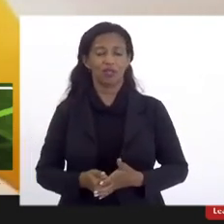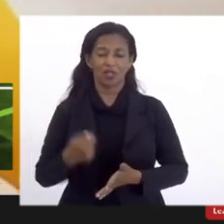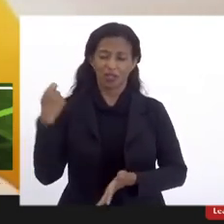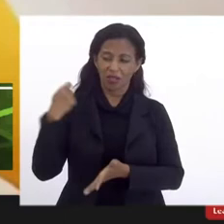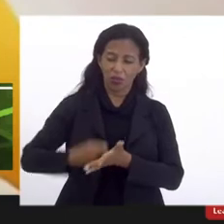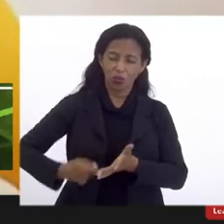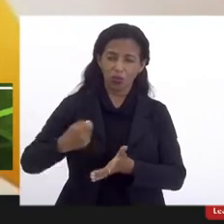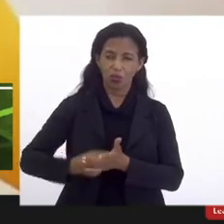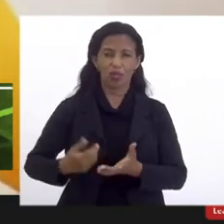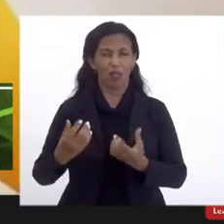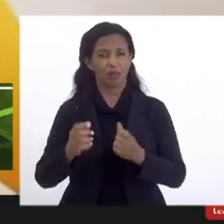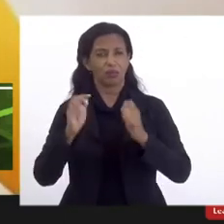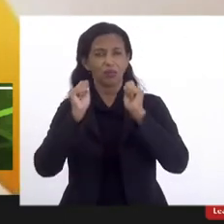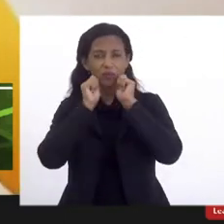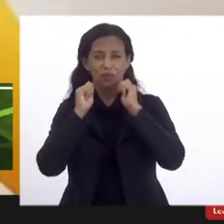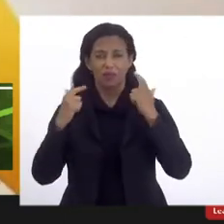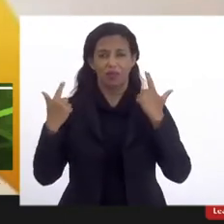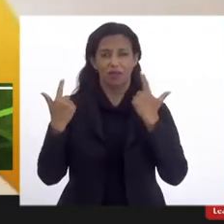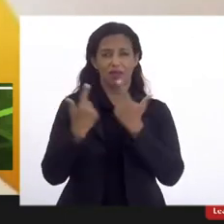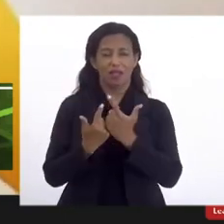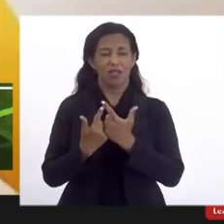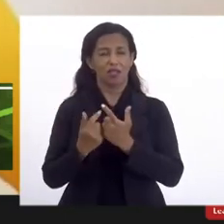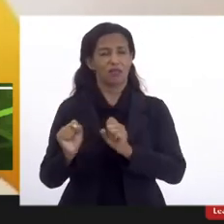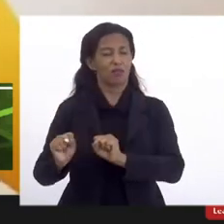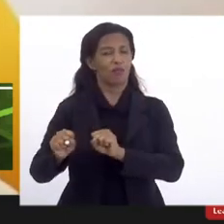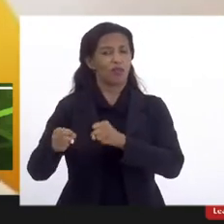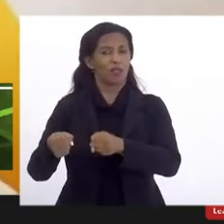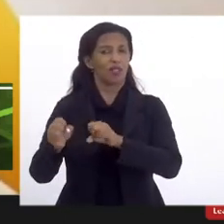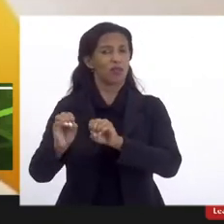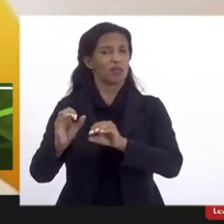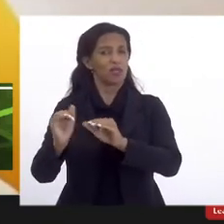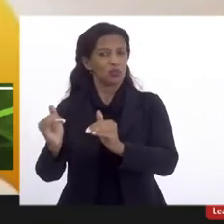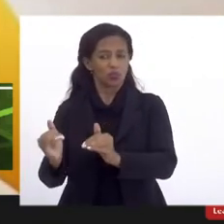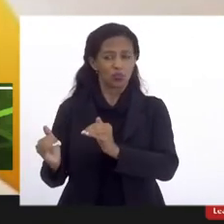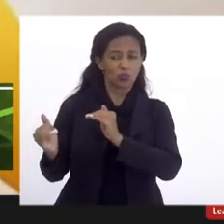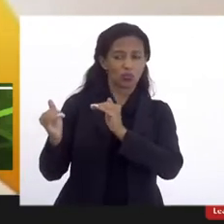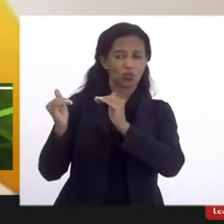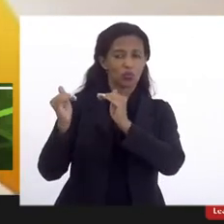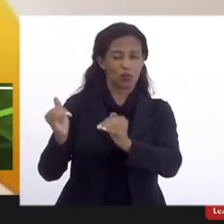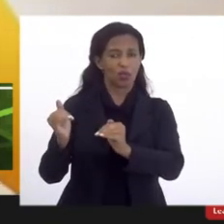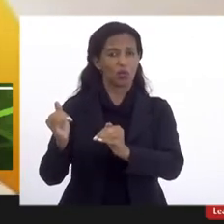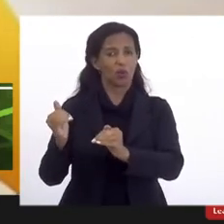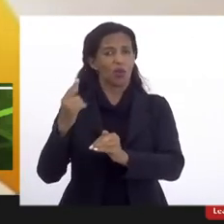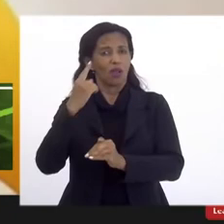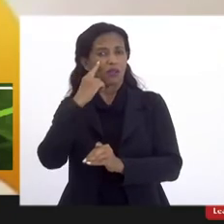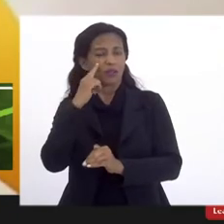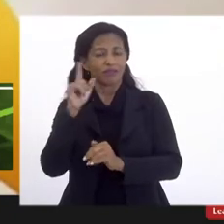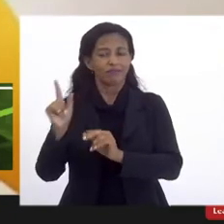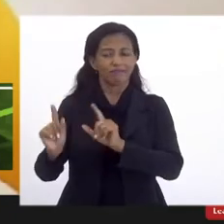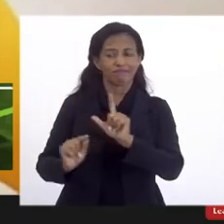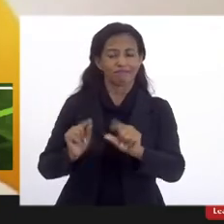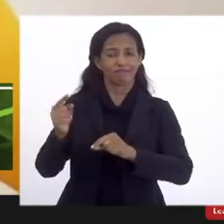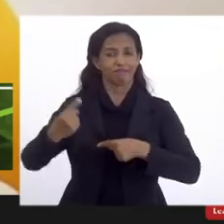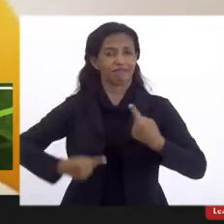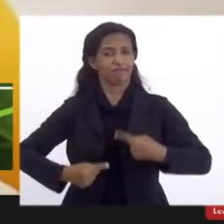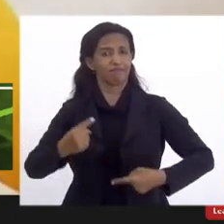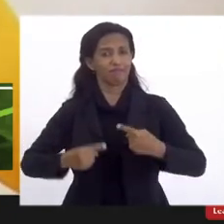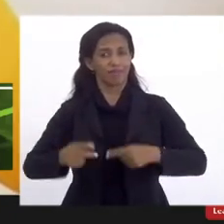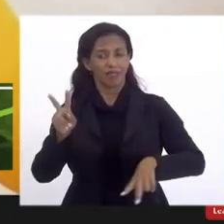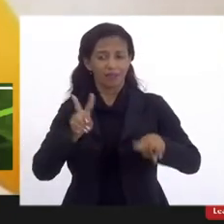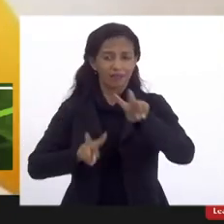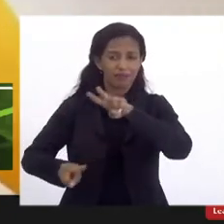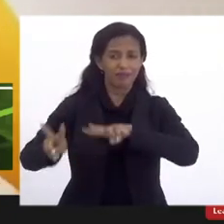aqui na Légio para fortalecer o ensino superior fez questão de tomar algumas posições nesse debate que são na nossa visão